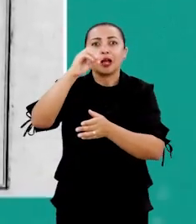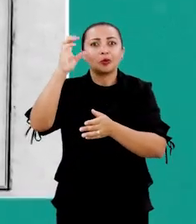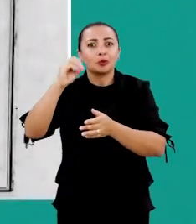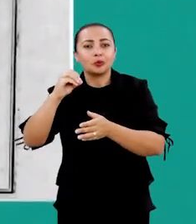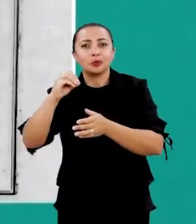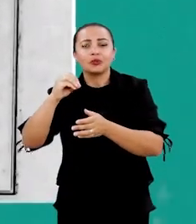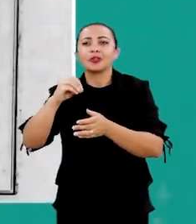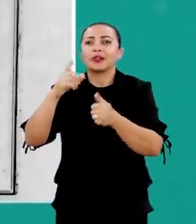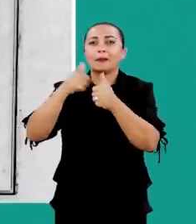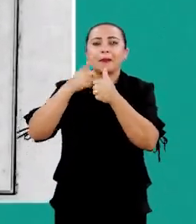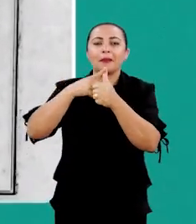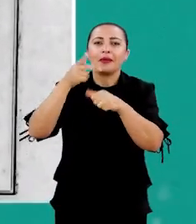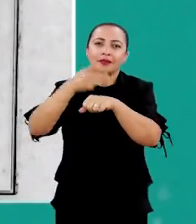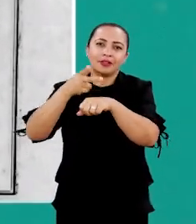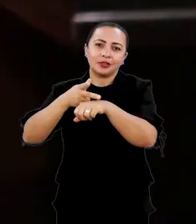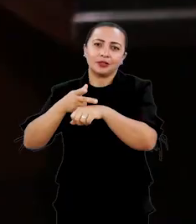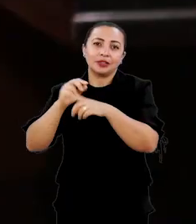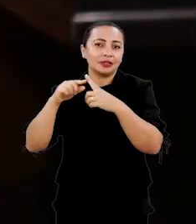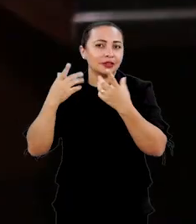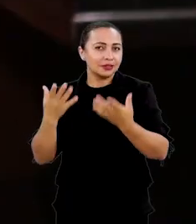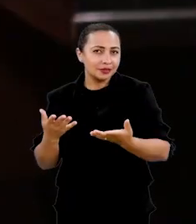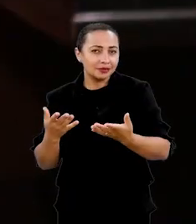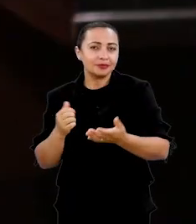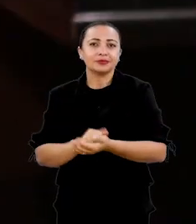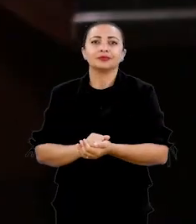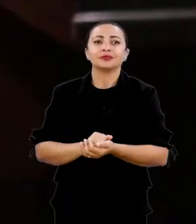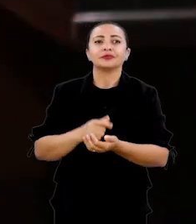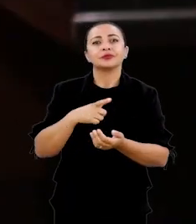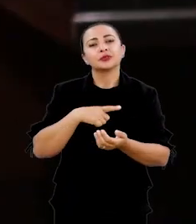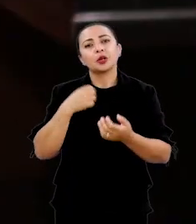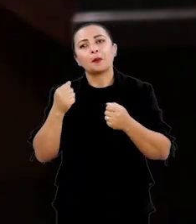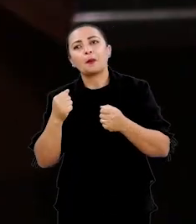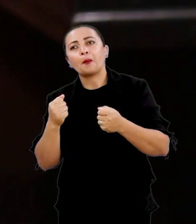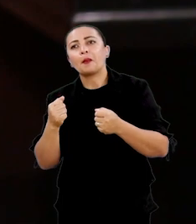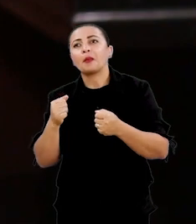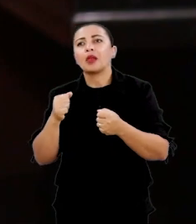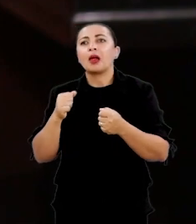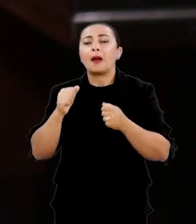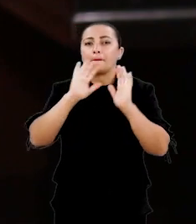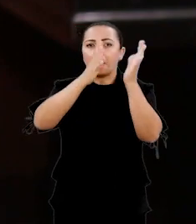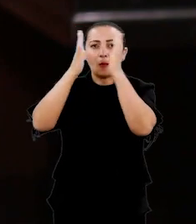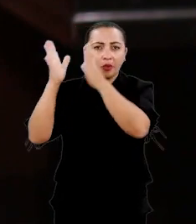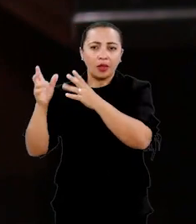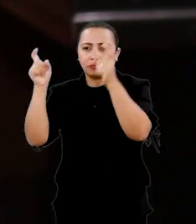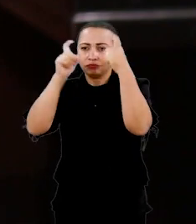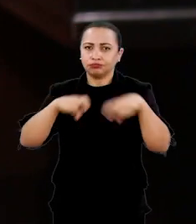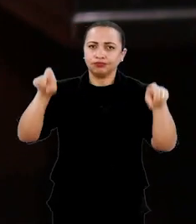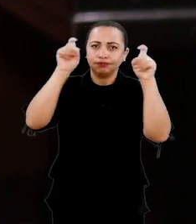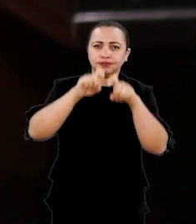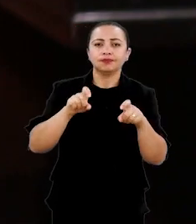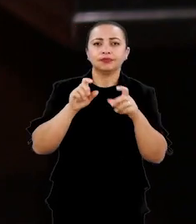200 primeiras gravações com essa possibilidade da da hemeroteca digital